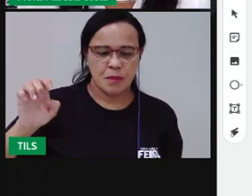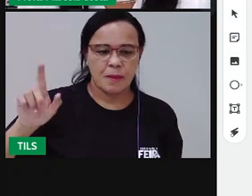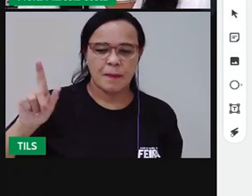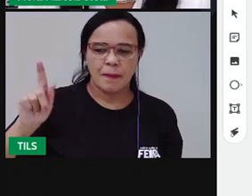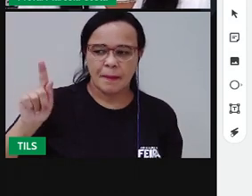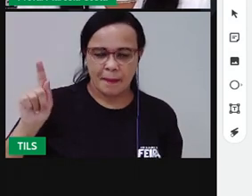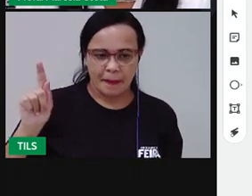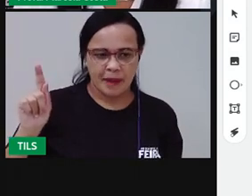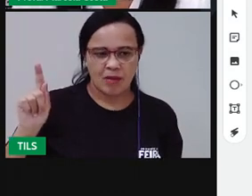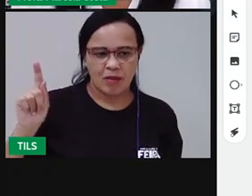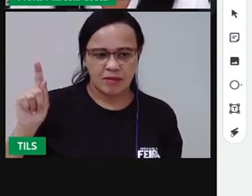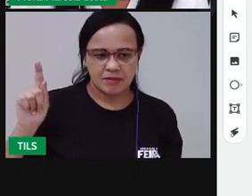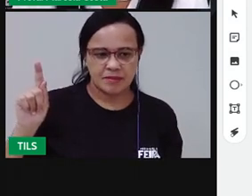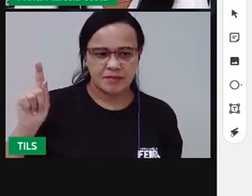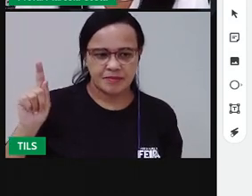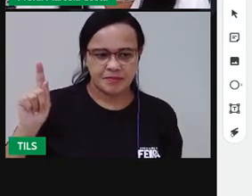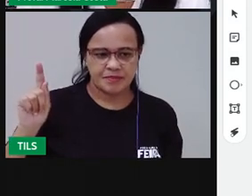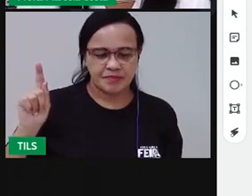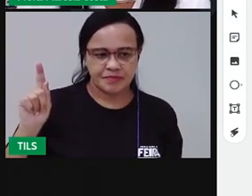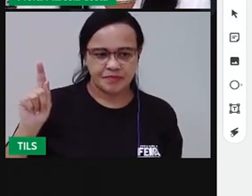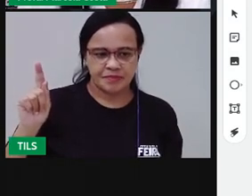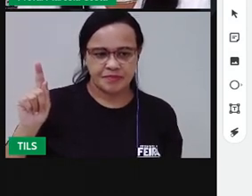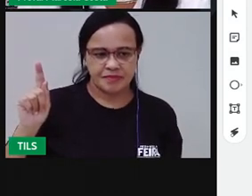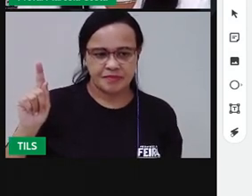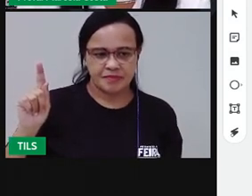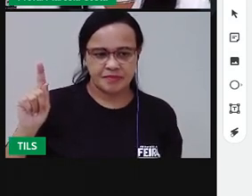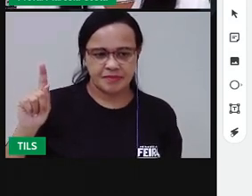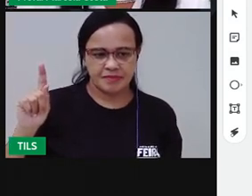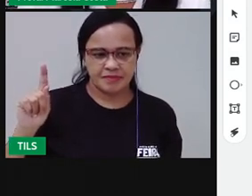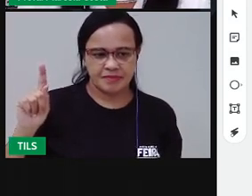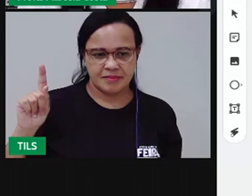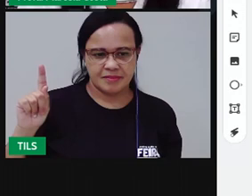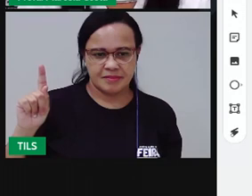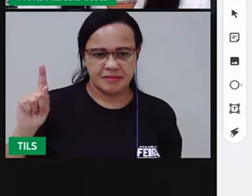letra G, né? A letra G que tem o som do G.